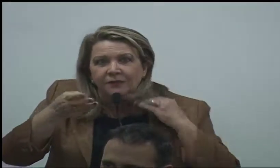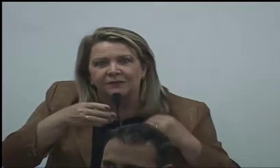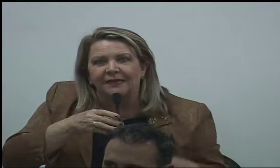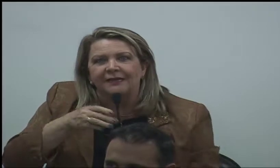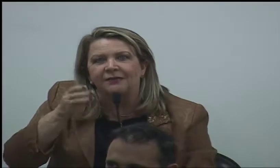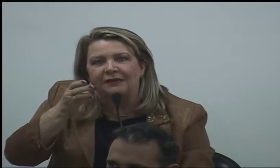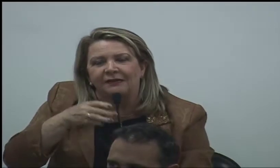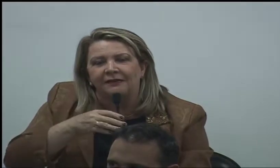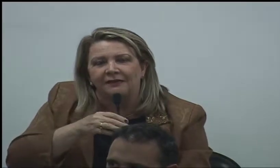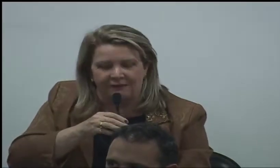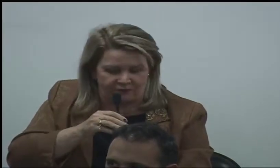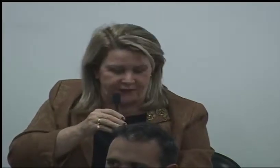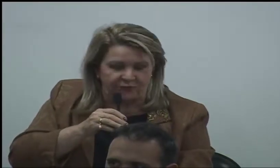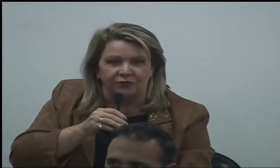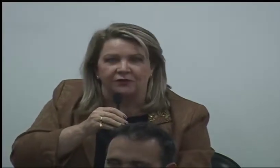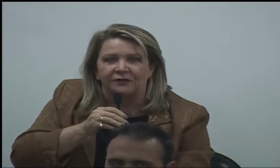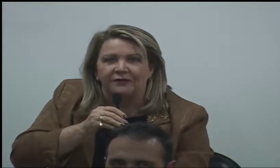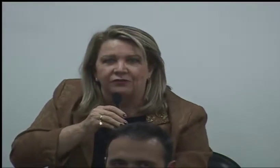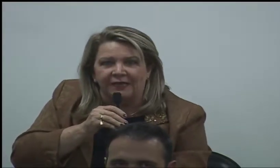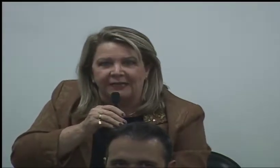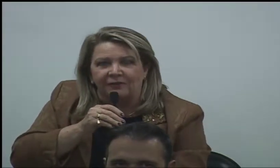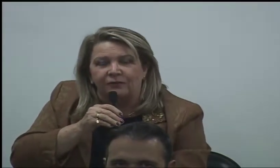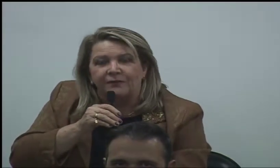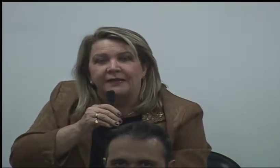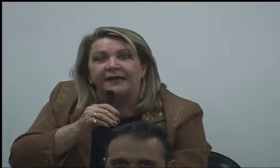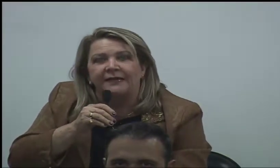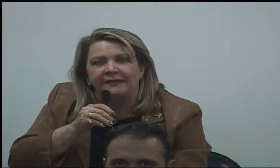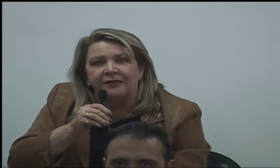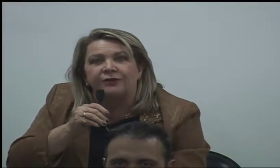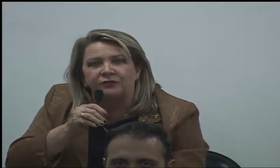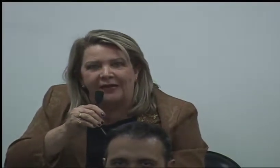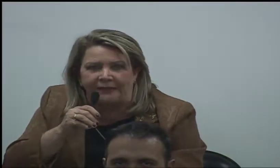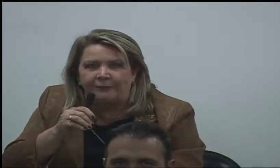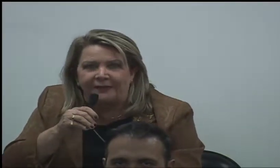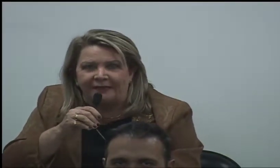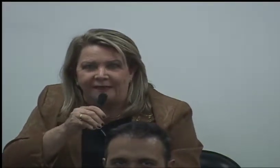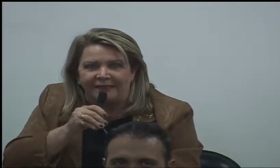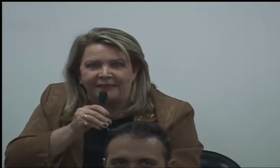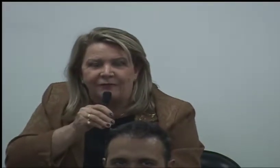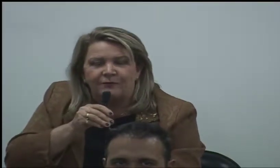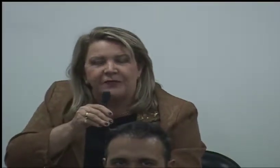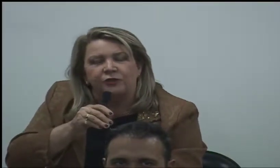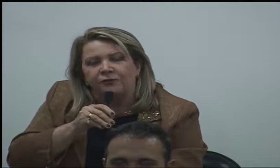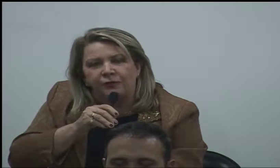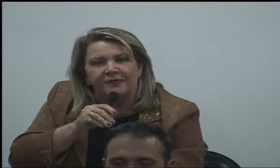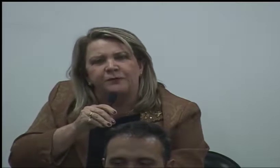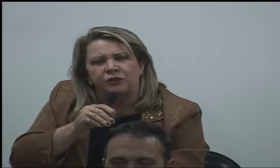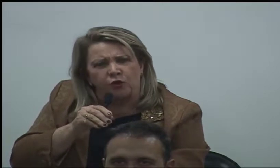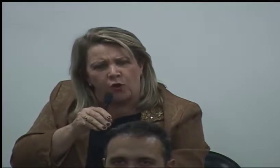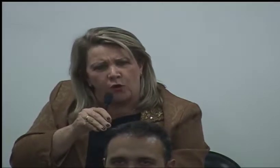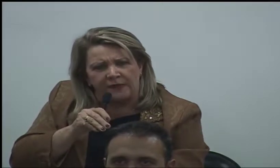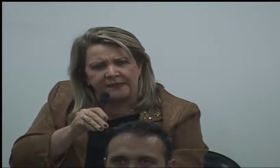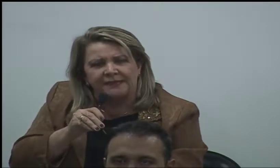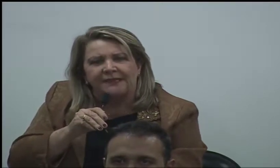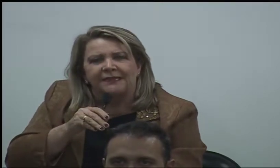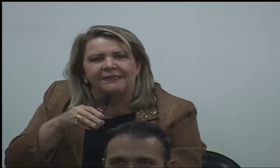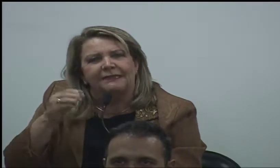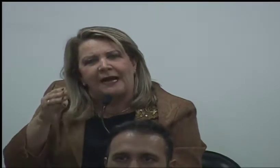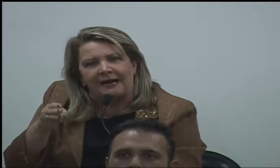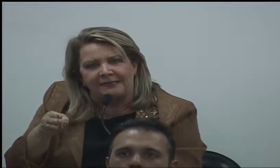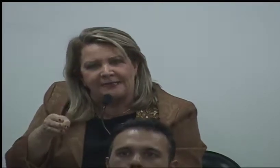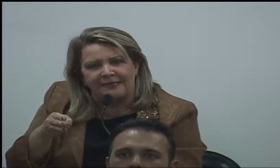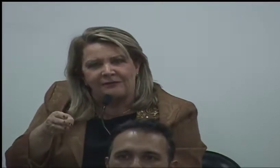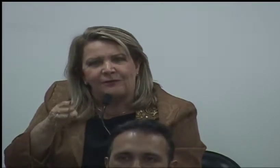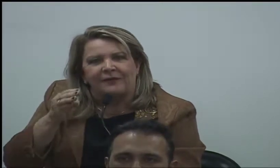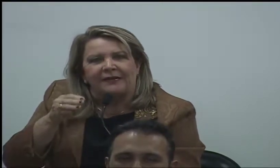E eu perguntei, vereador Vaguinho, e aí, o que ele faz com a lâmpada? Então, ele falou, as pessoas que